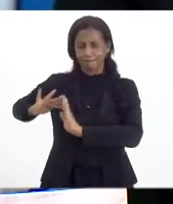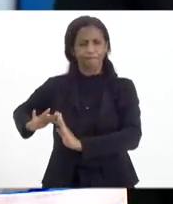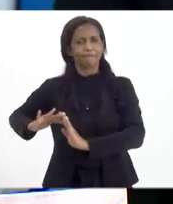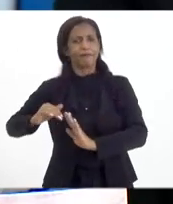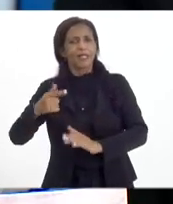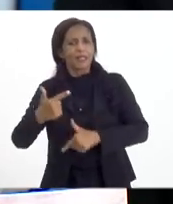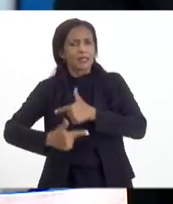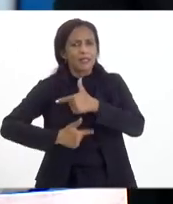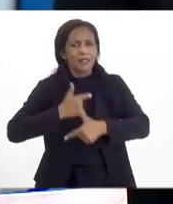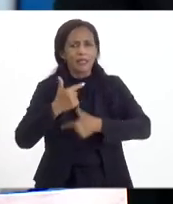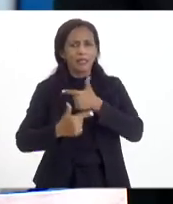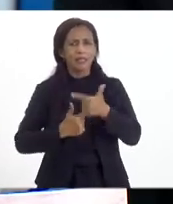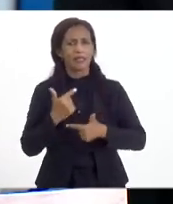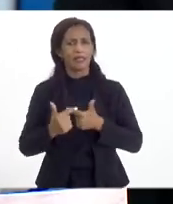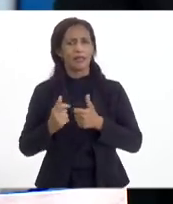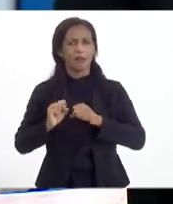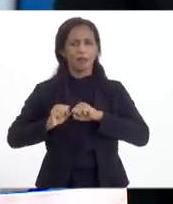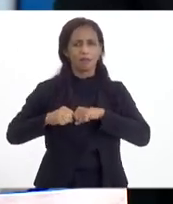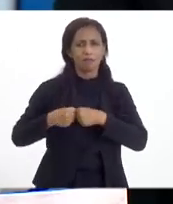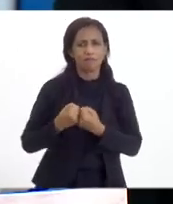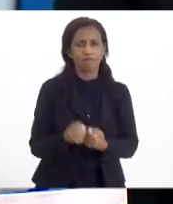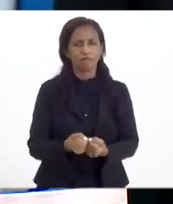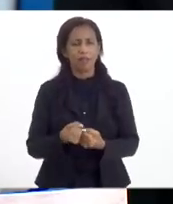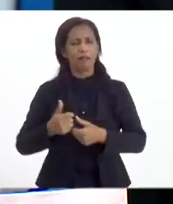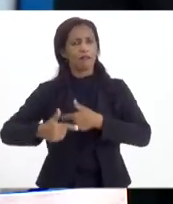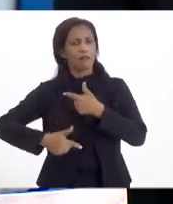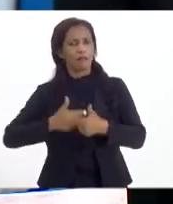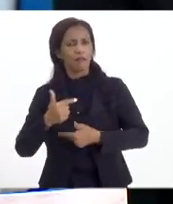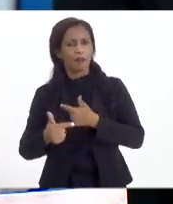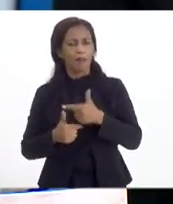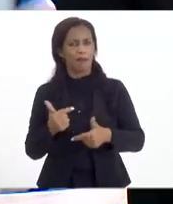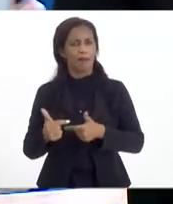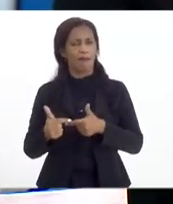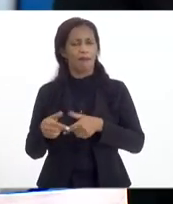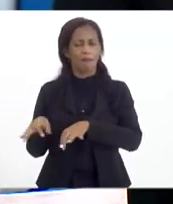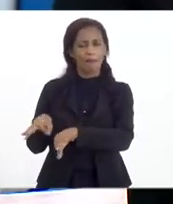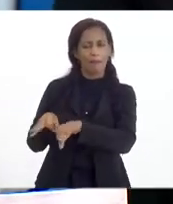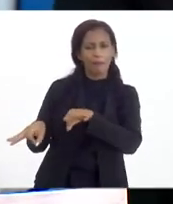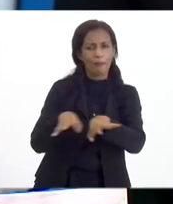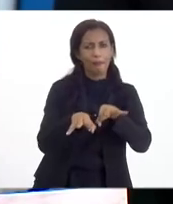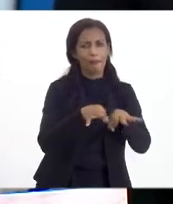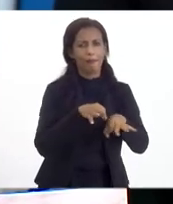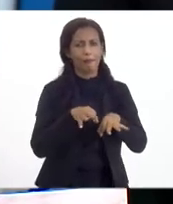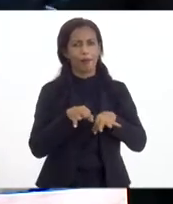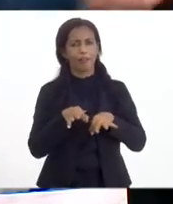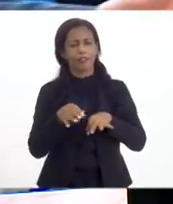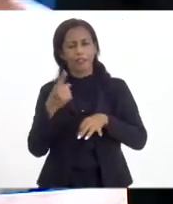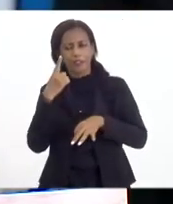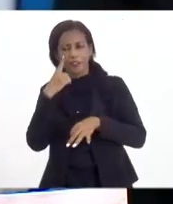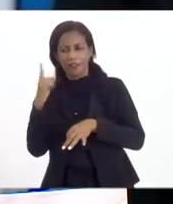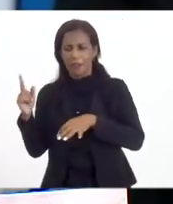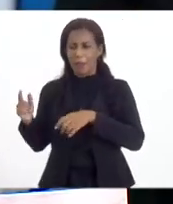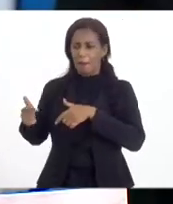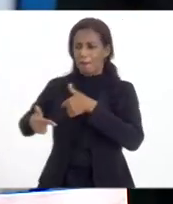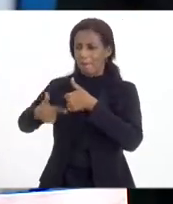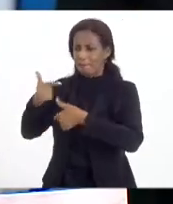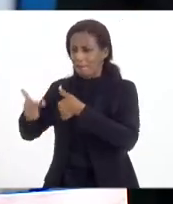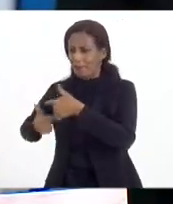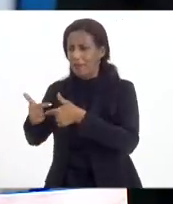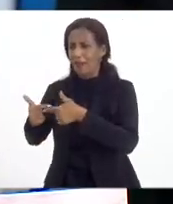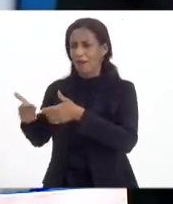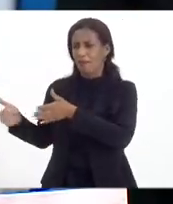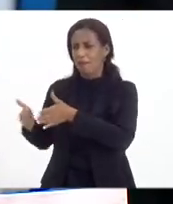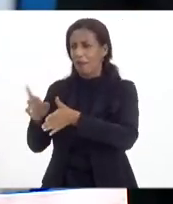trabalhar projetos, trabalhar a integração de projetos, entregar no clepe com os siderúrgios, brigar pela Rota 4,